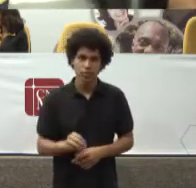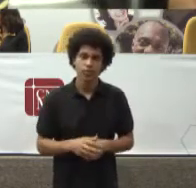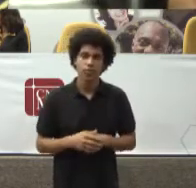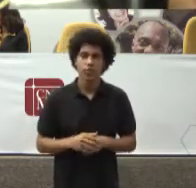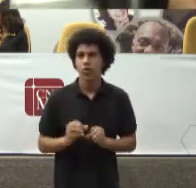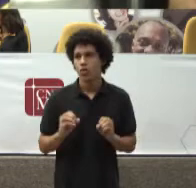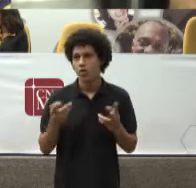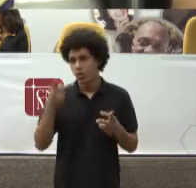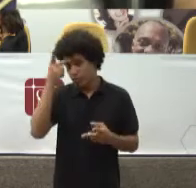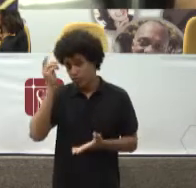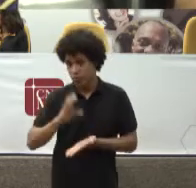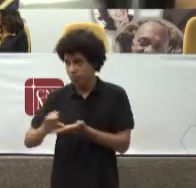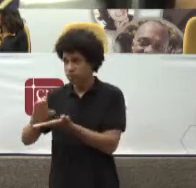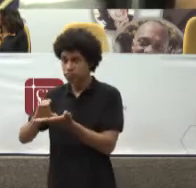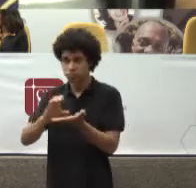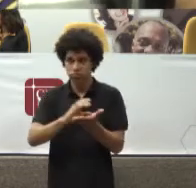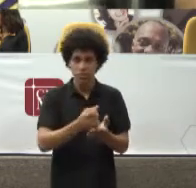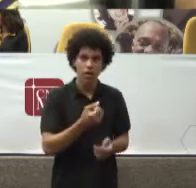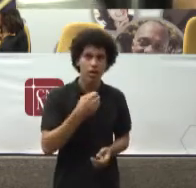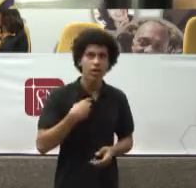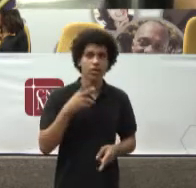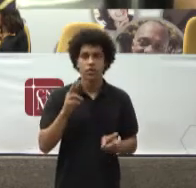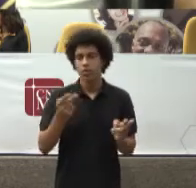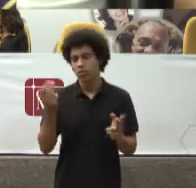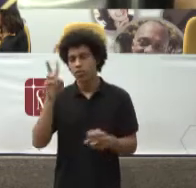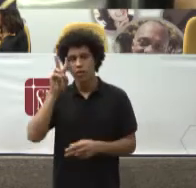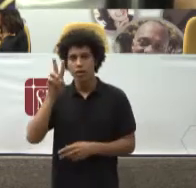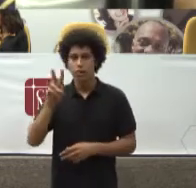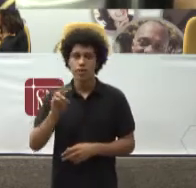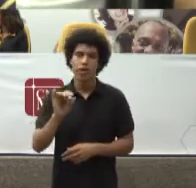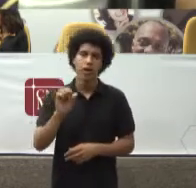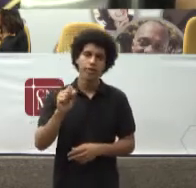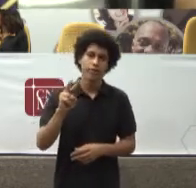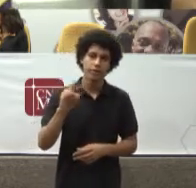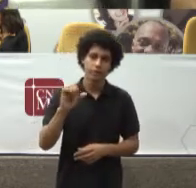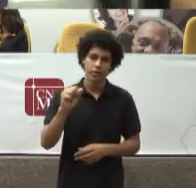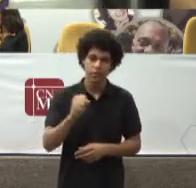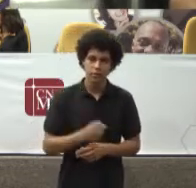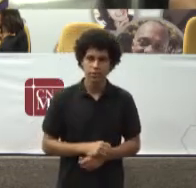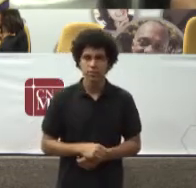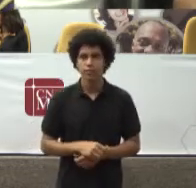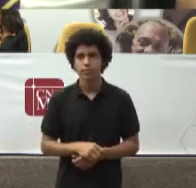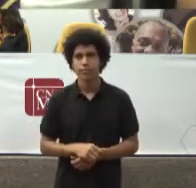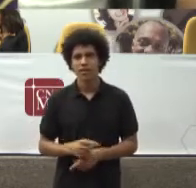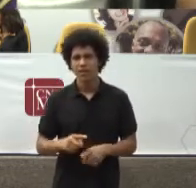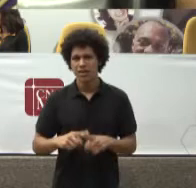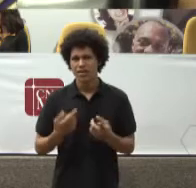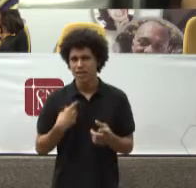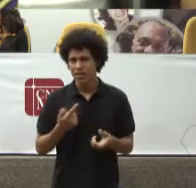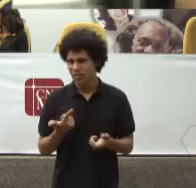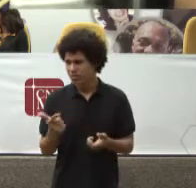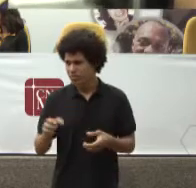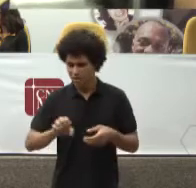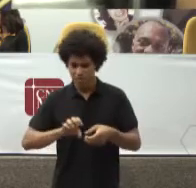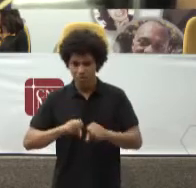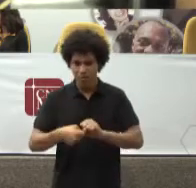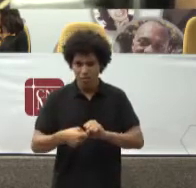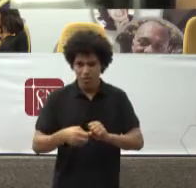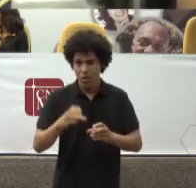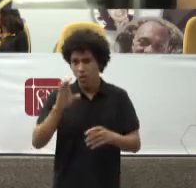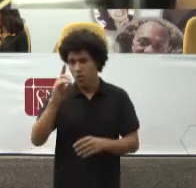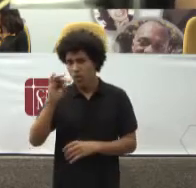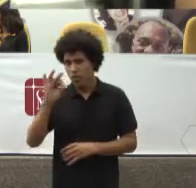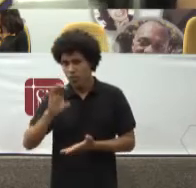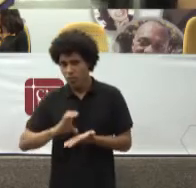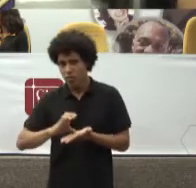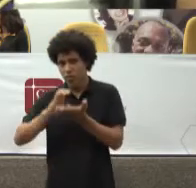A Anvisa Muito bem lembrada A ANS Enfim Sem a formação De um comitê De um espaço